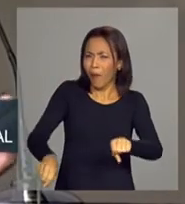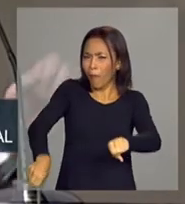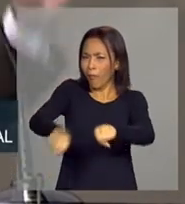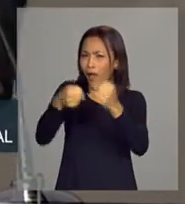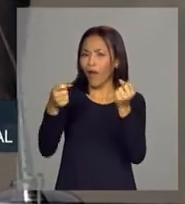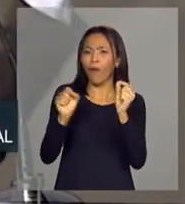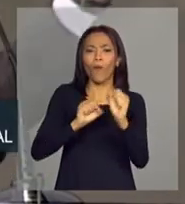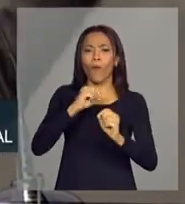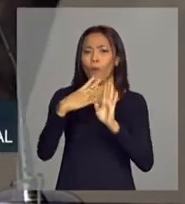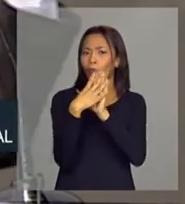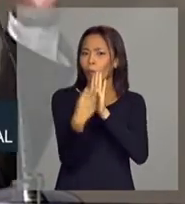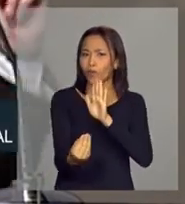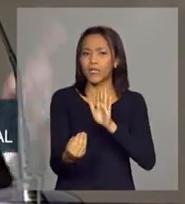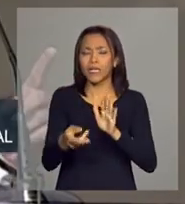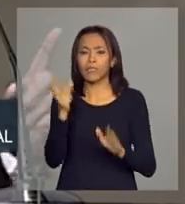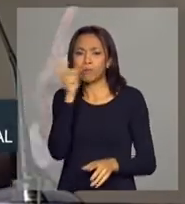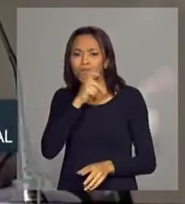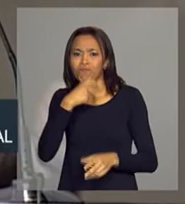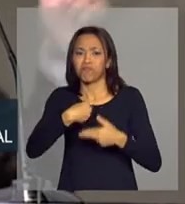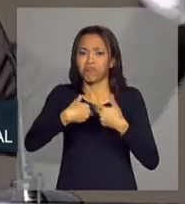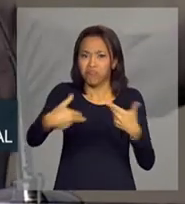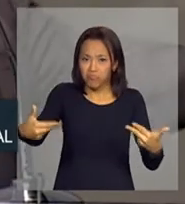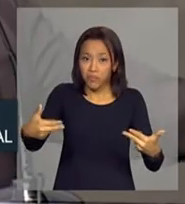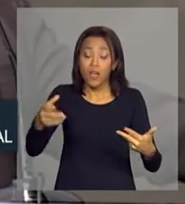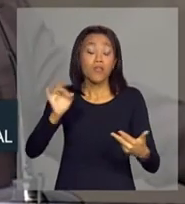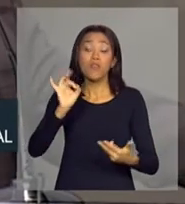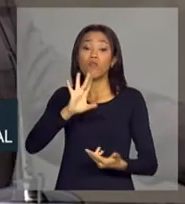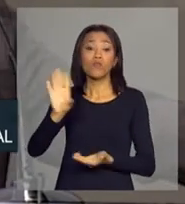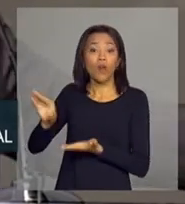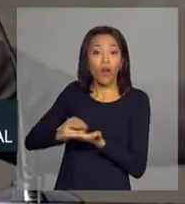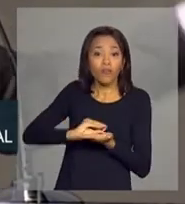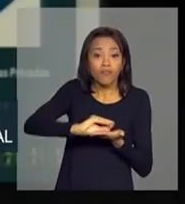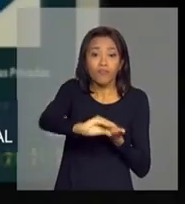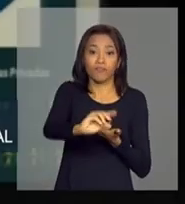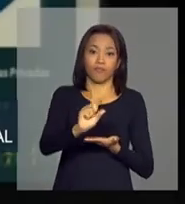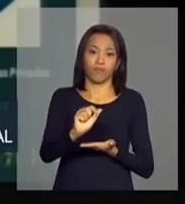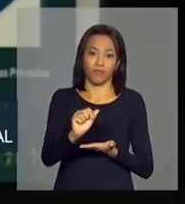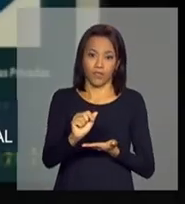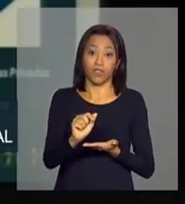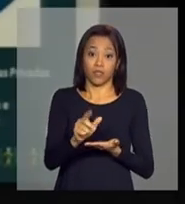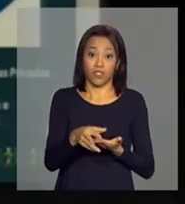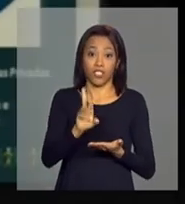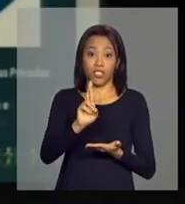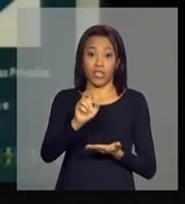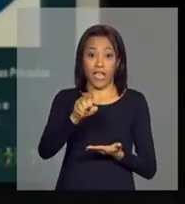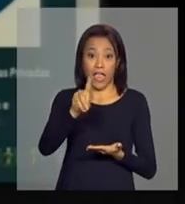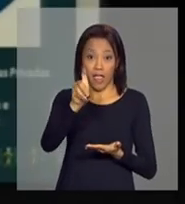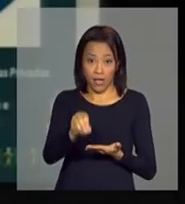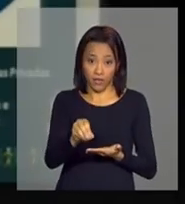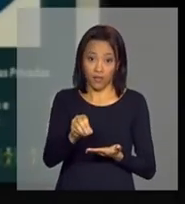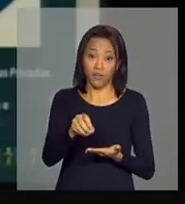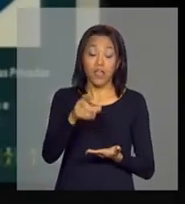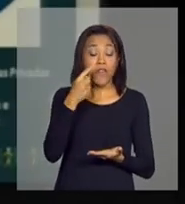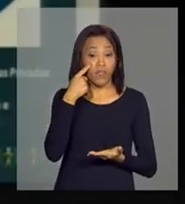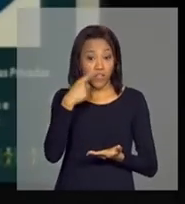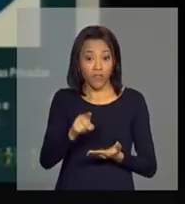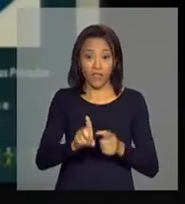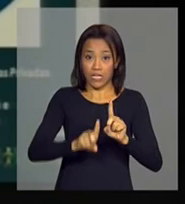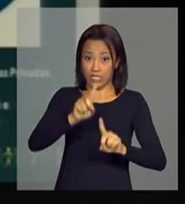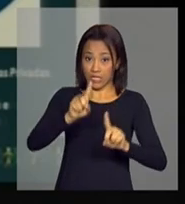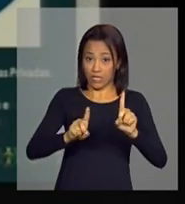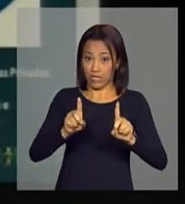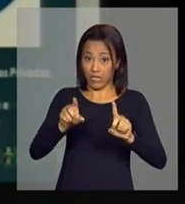foi feito apenas, nem principalmente com transferência de renda, quer dizer, esse gráfico, ele mostra claramente que a maior